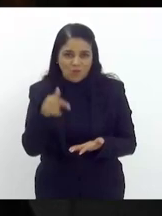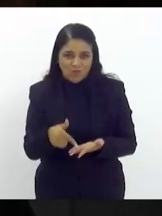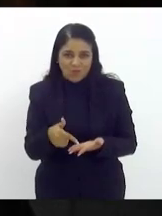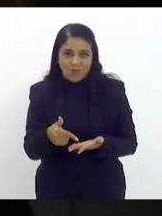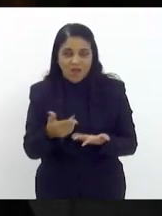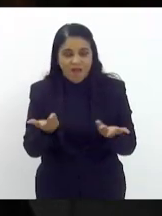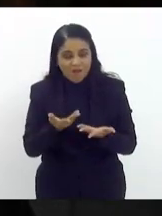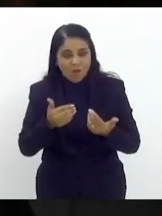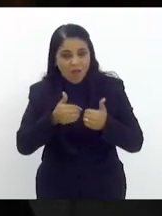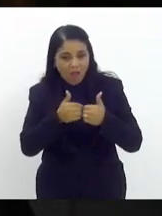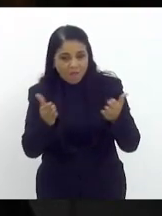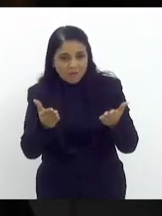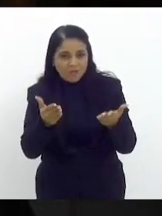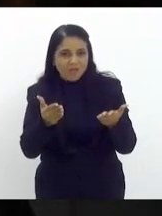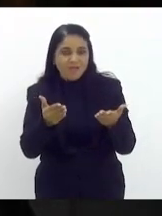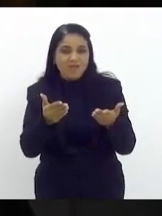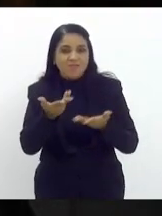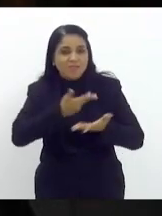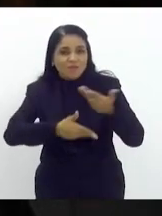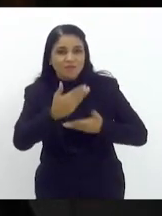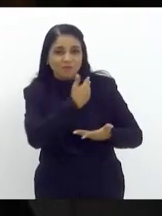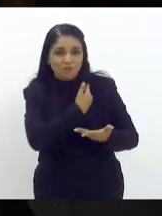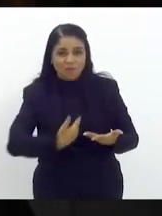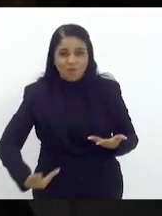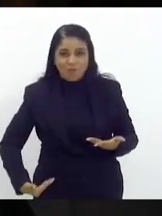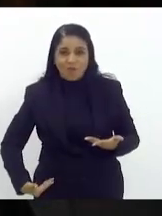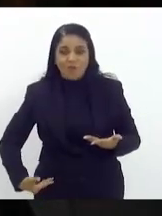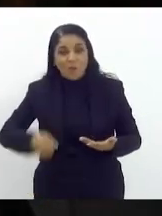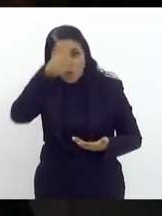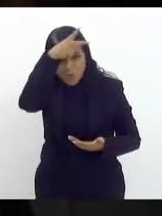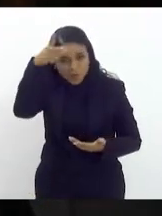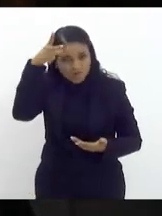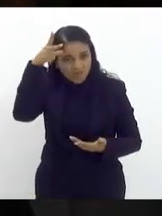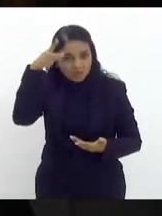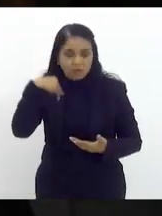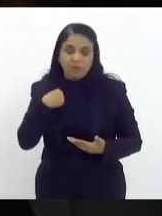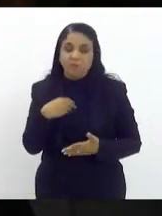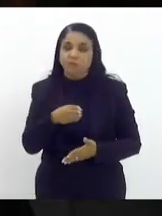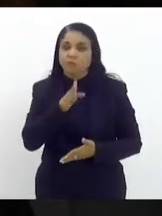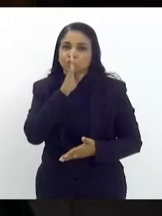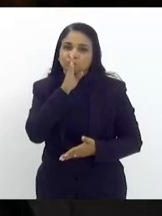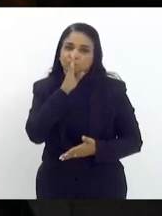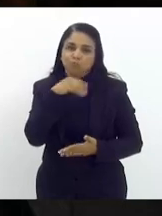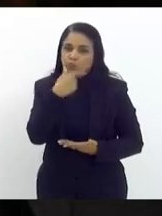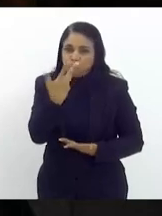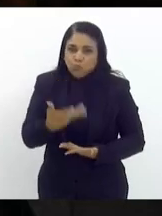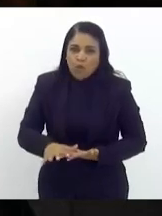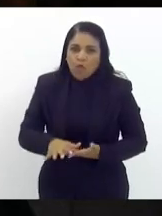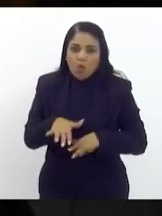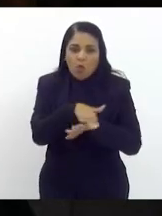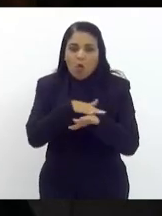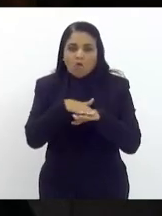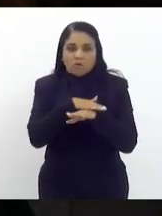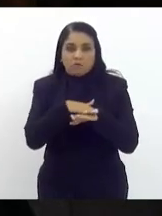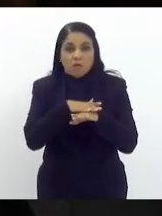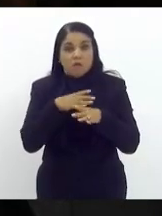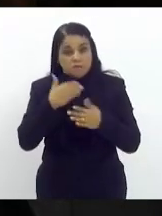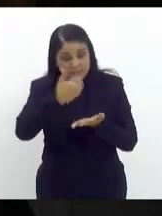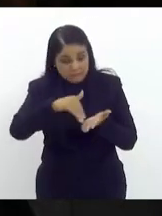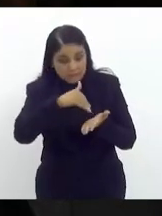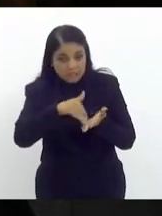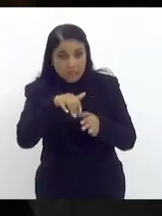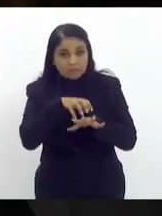negociação com o governo e o prefeito foge mais que isso o secretário de transporte ex